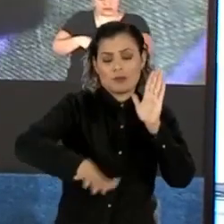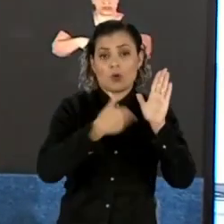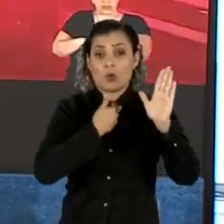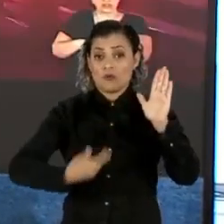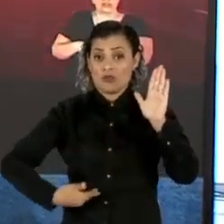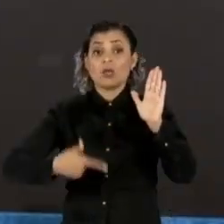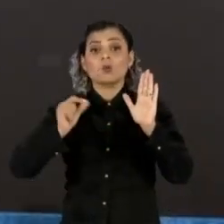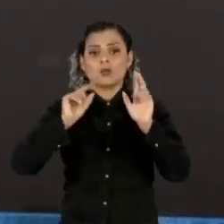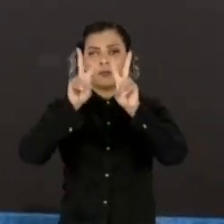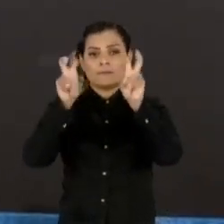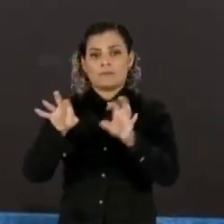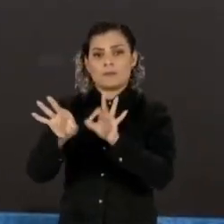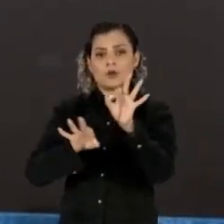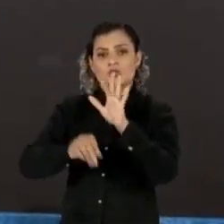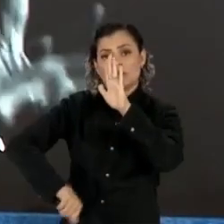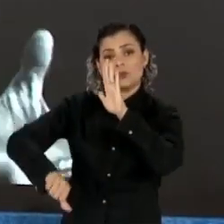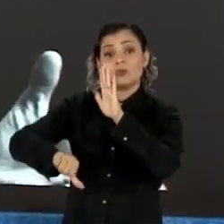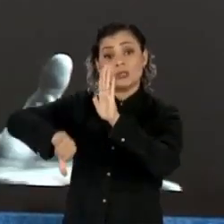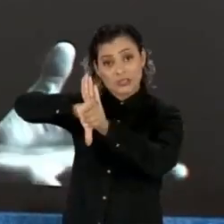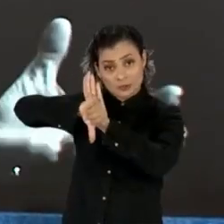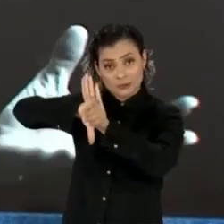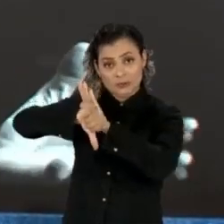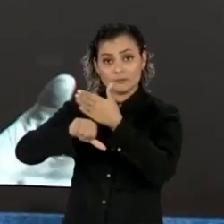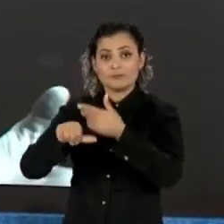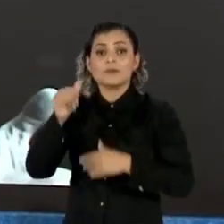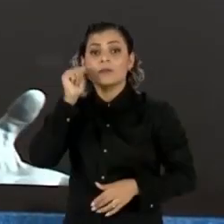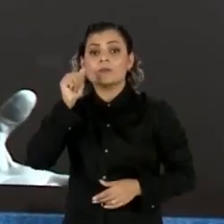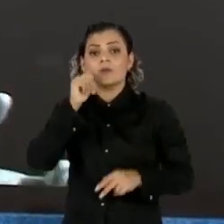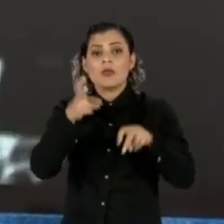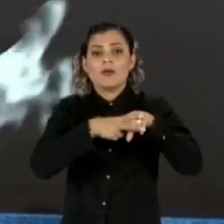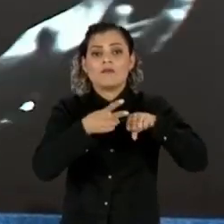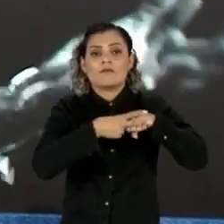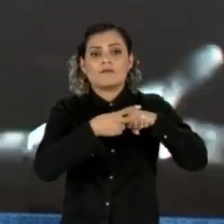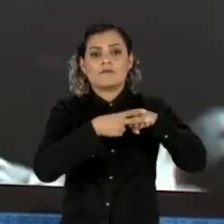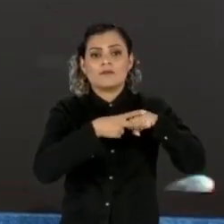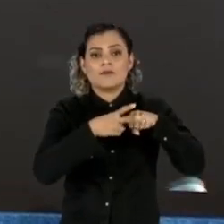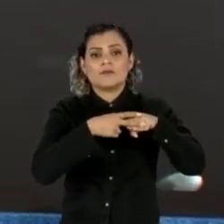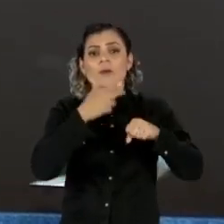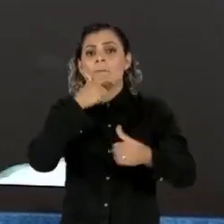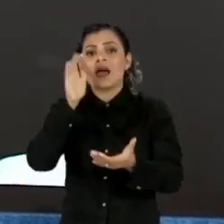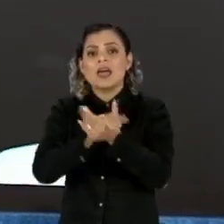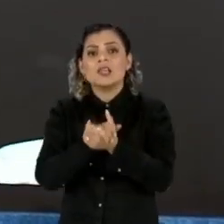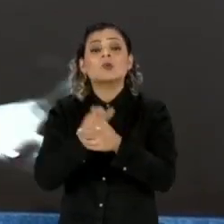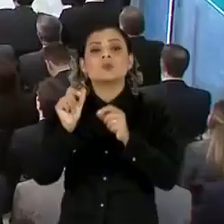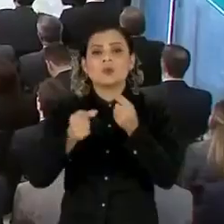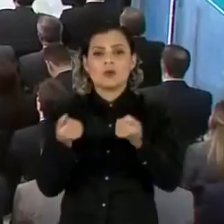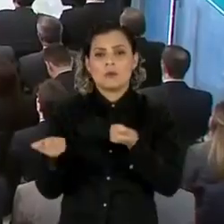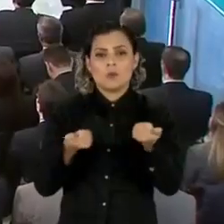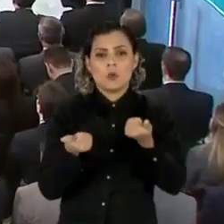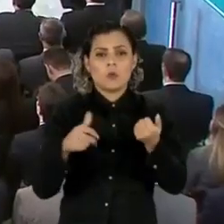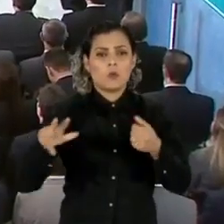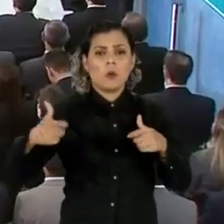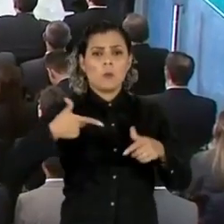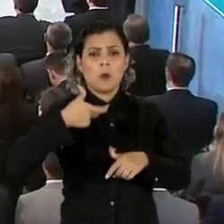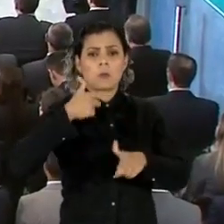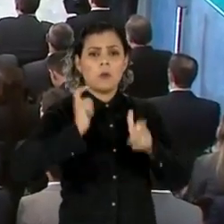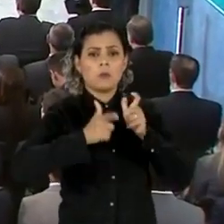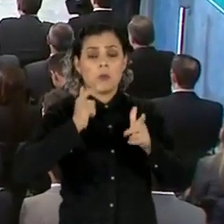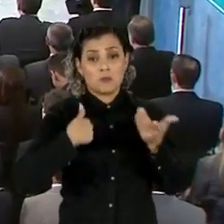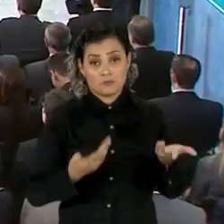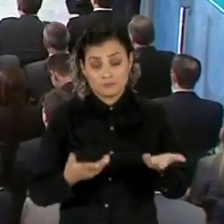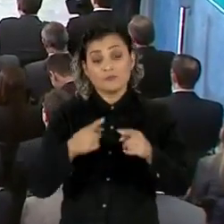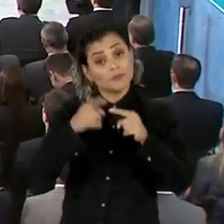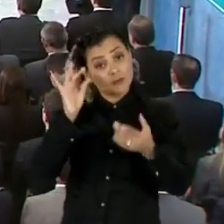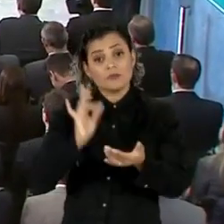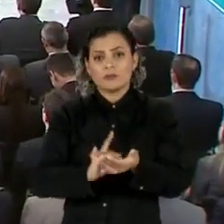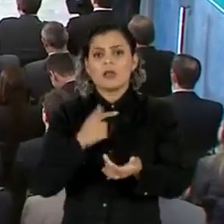pacote anticrime. Uma das vítimas apresentadas é uma viúva que perdeu o marido, assassinado durante uma saída de presos. No discurso, o presidente Bolsonaro